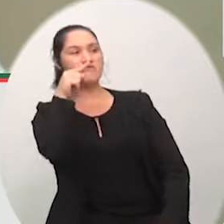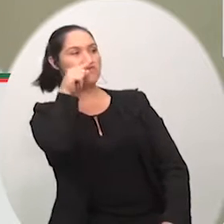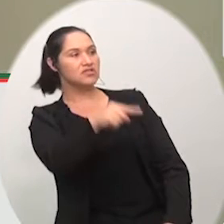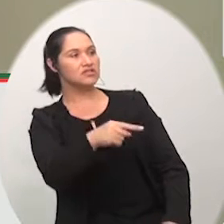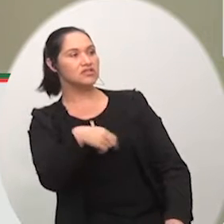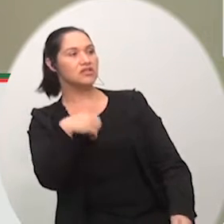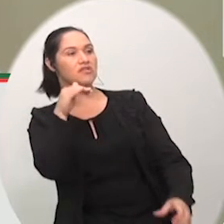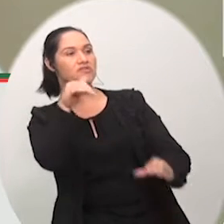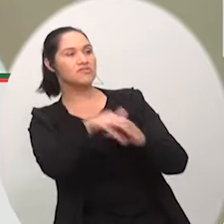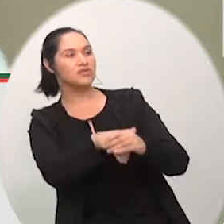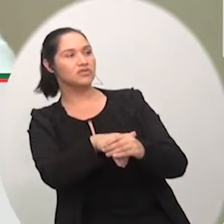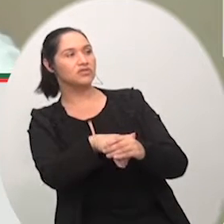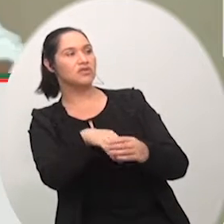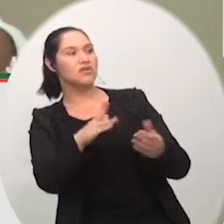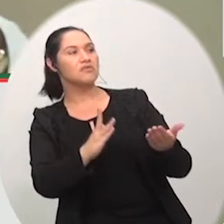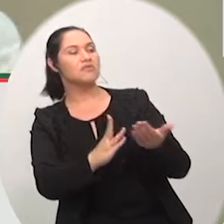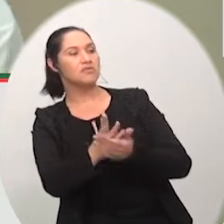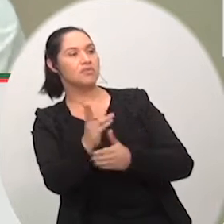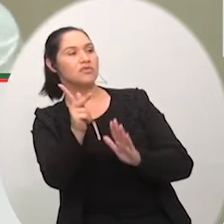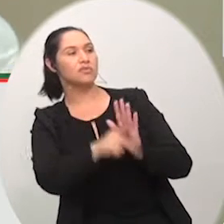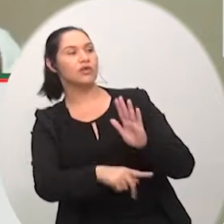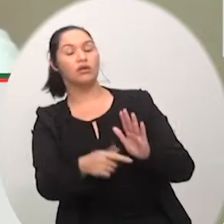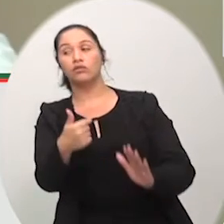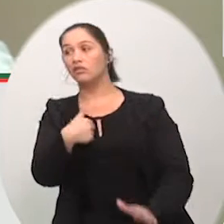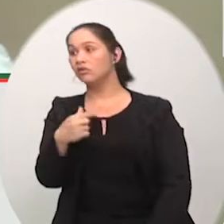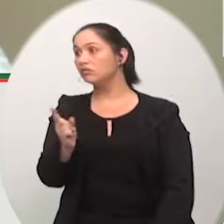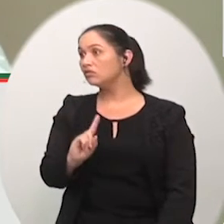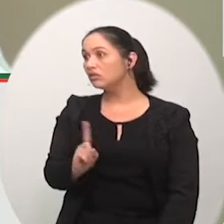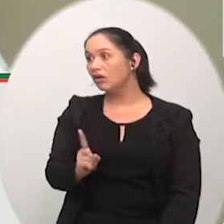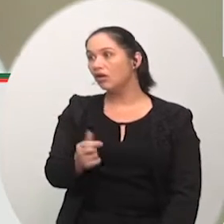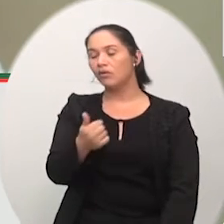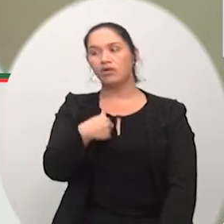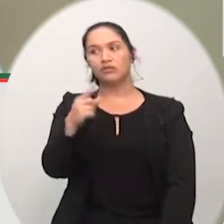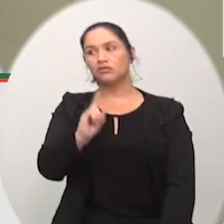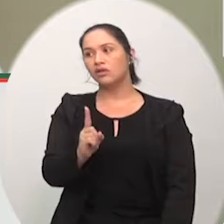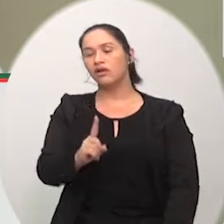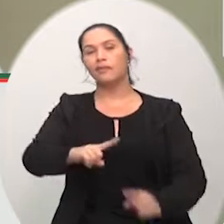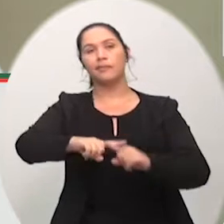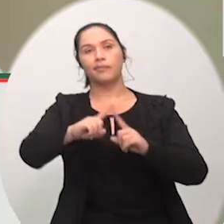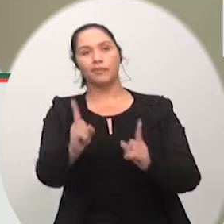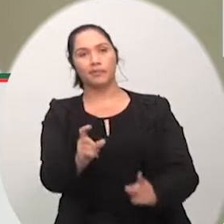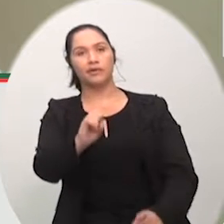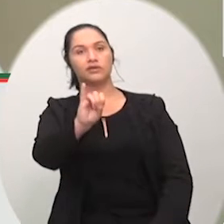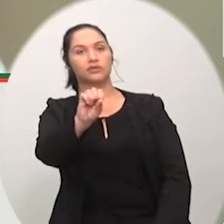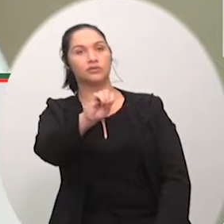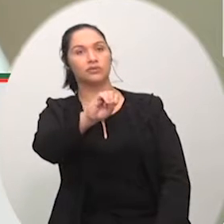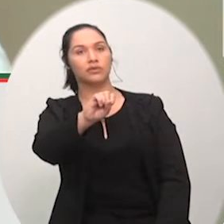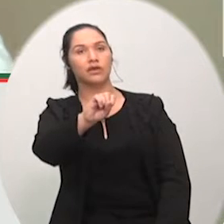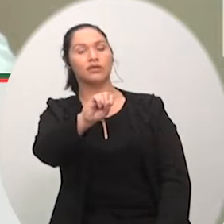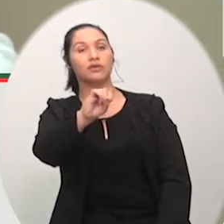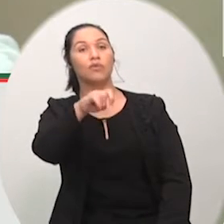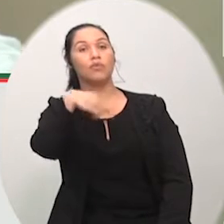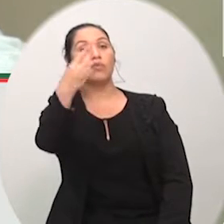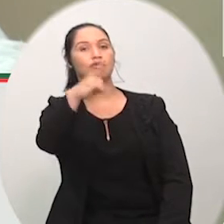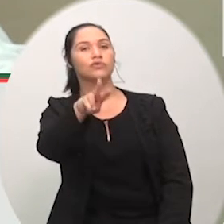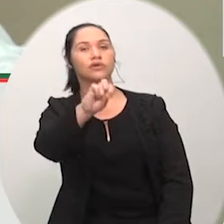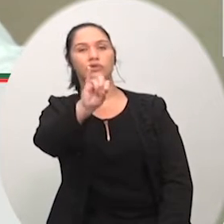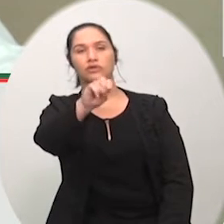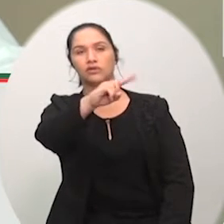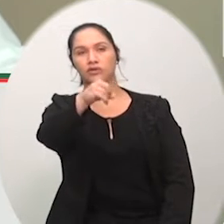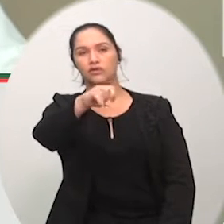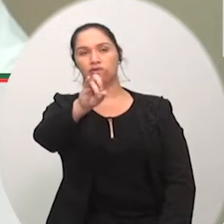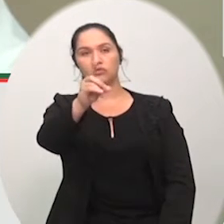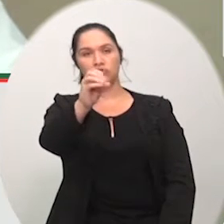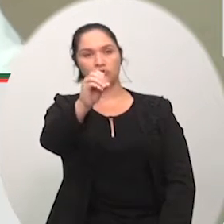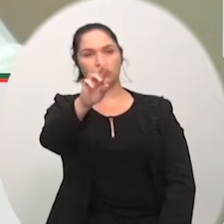do cemitério, eu fui cobrado e, no entanto, esse vereador votou o contrário e o Toninho Isidoro votou o favorável. E eu paguei o preço em